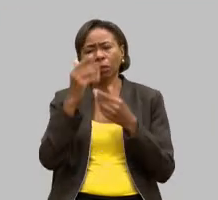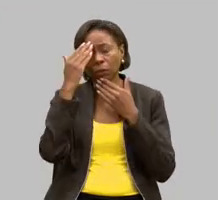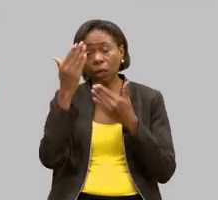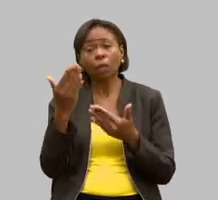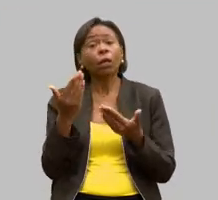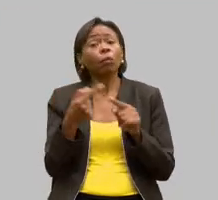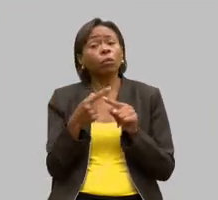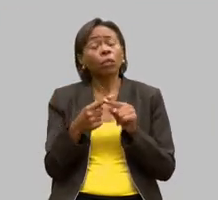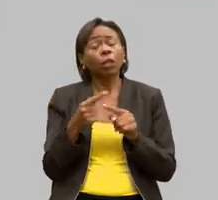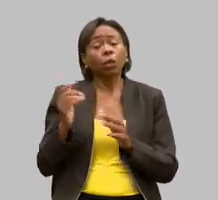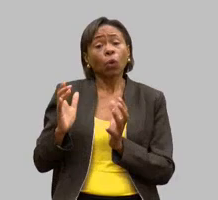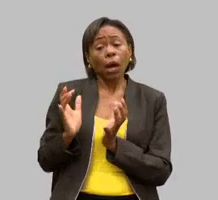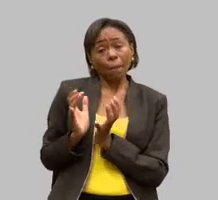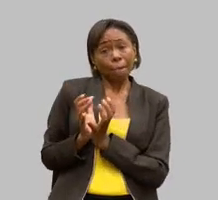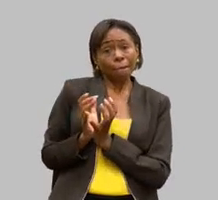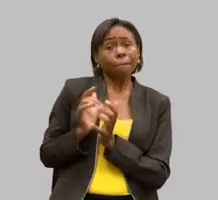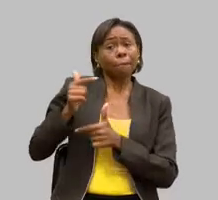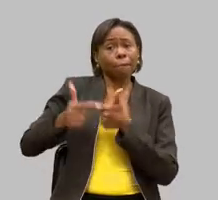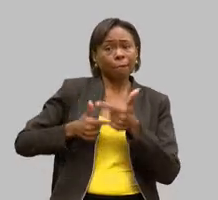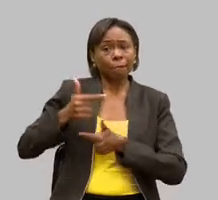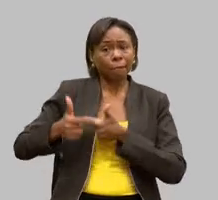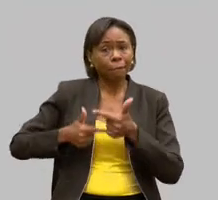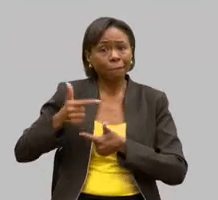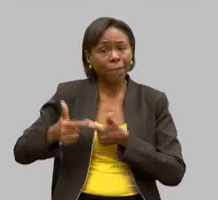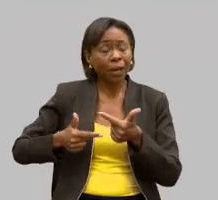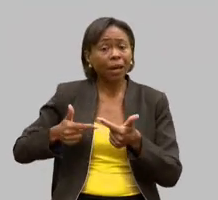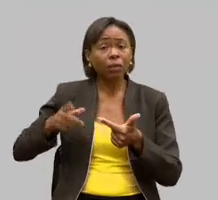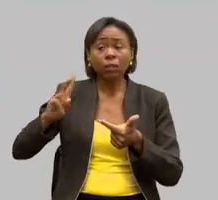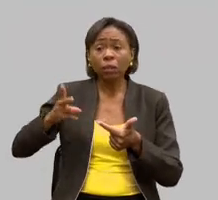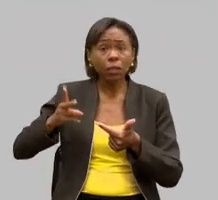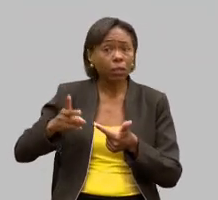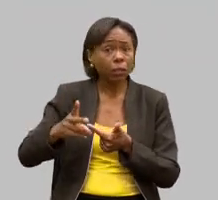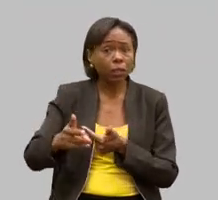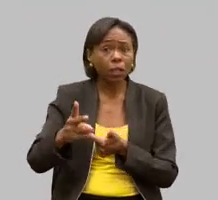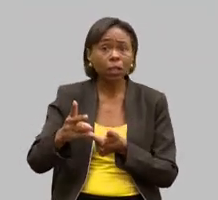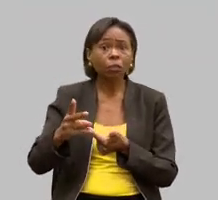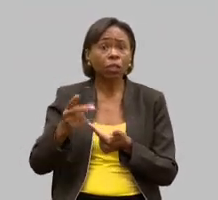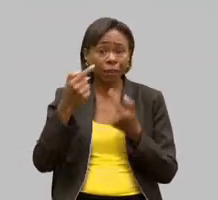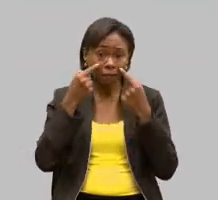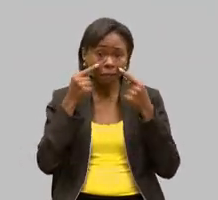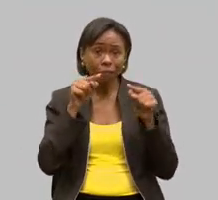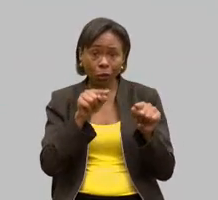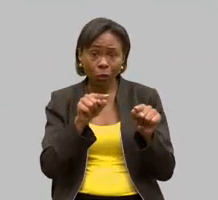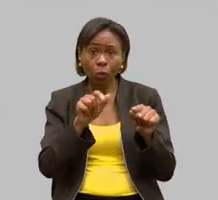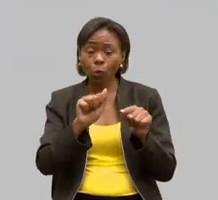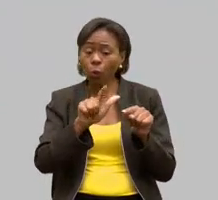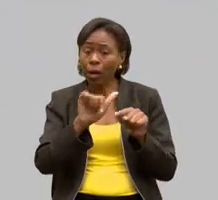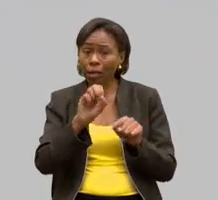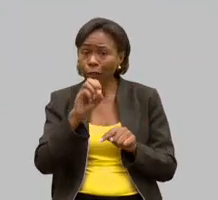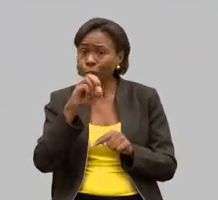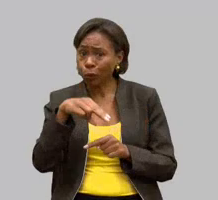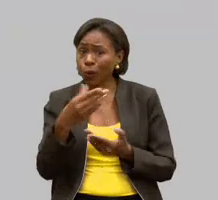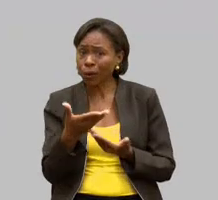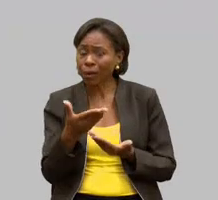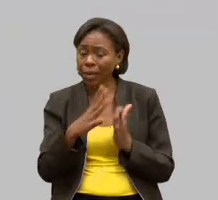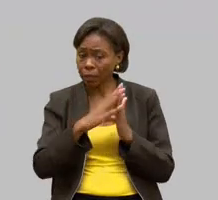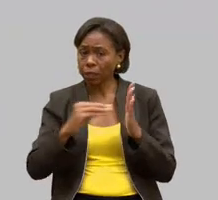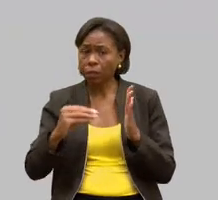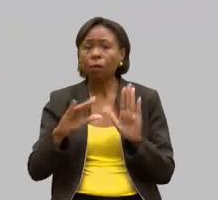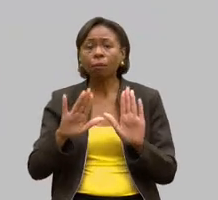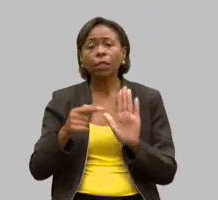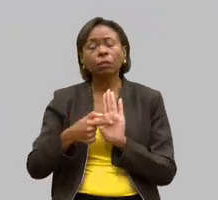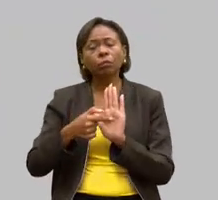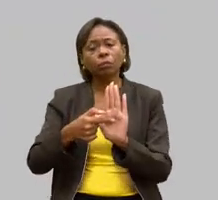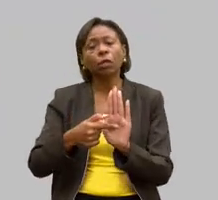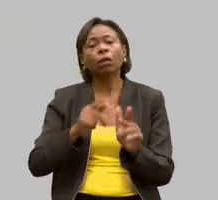APAES fizeram em fase você viu aqui é o Alisson mas hoje eu gostaria de mostrar aquelas pessoas